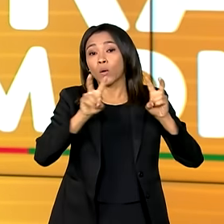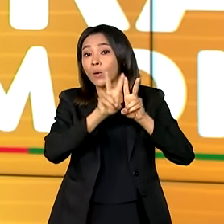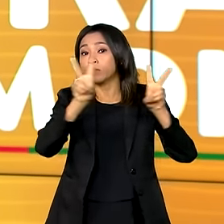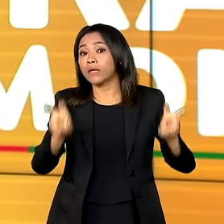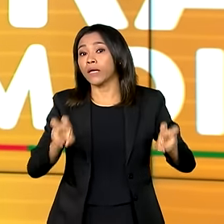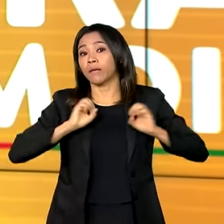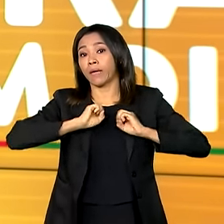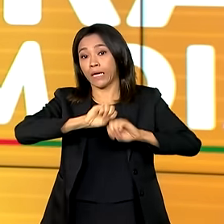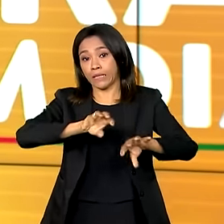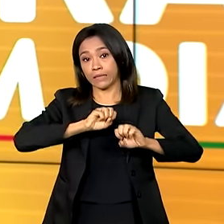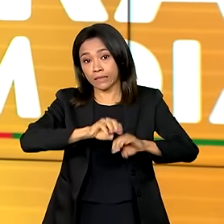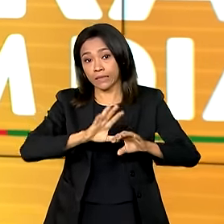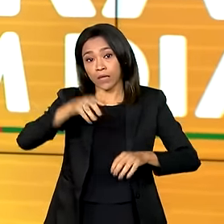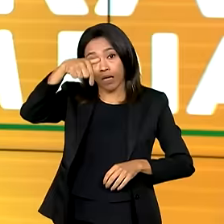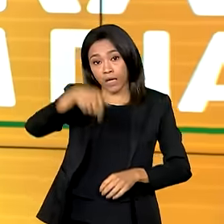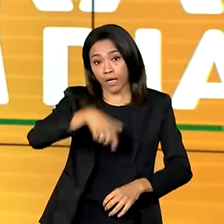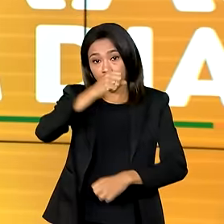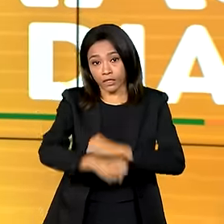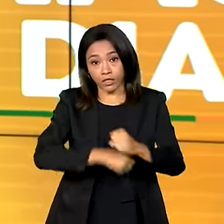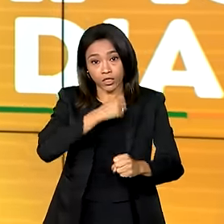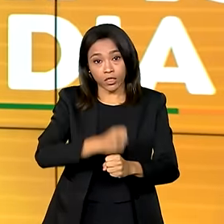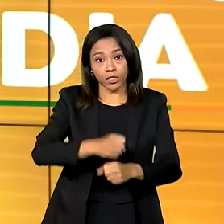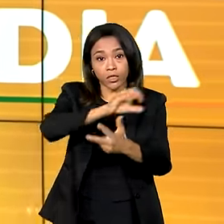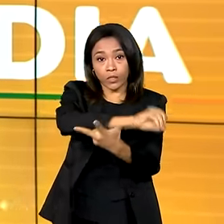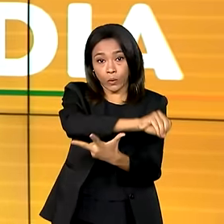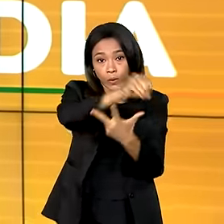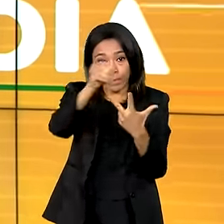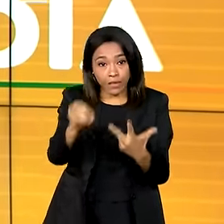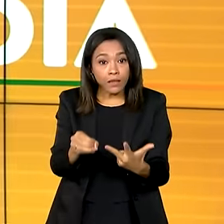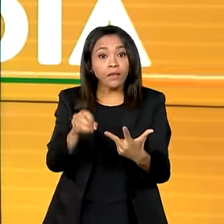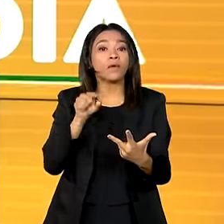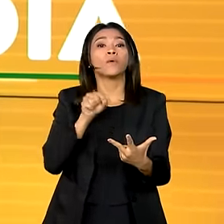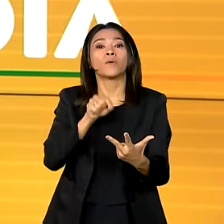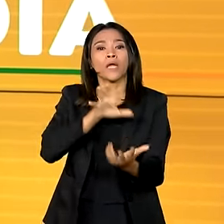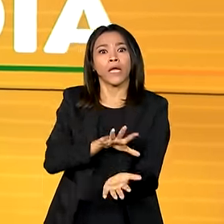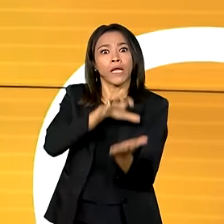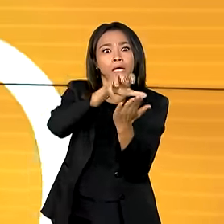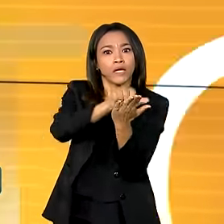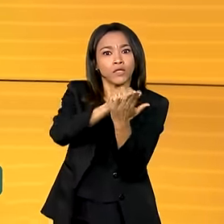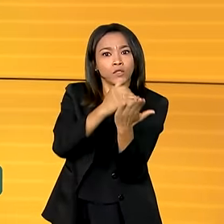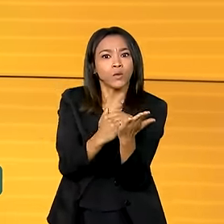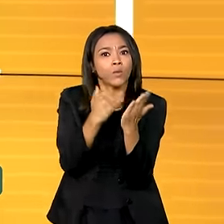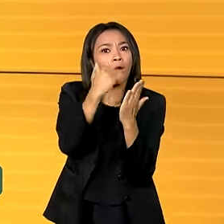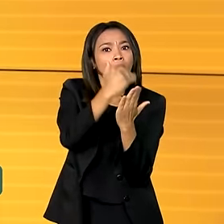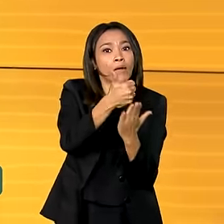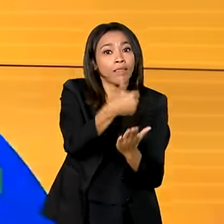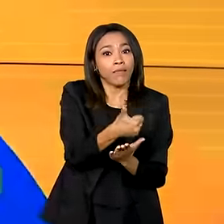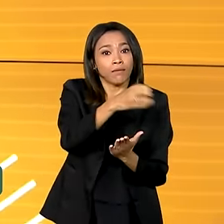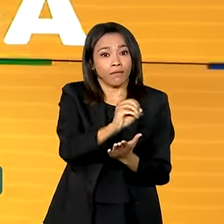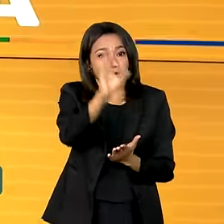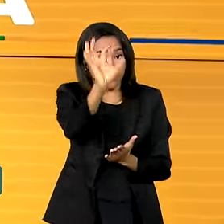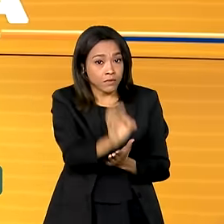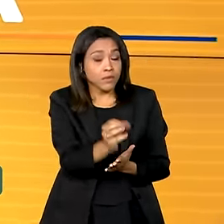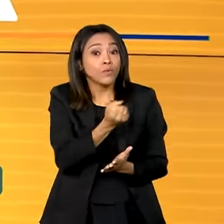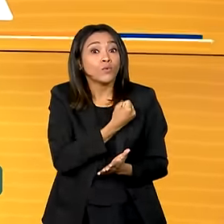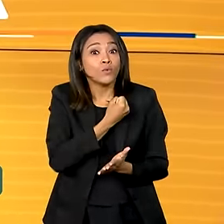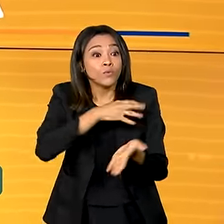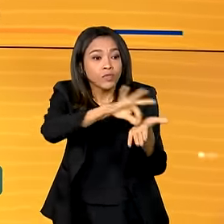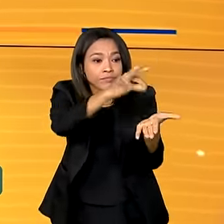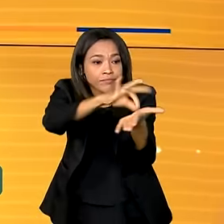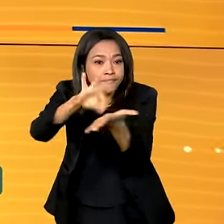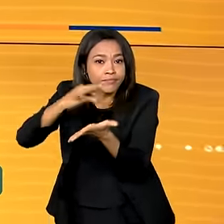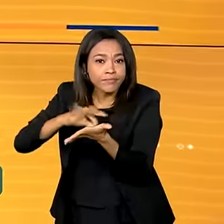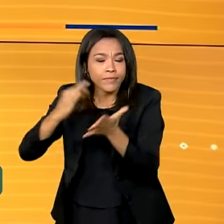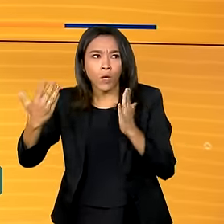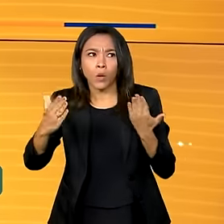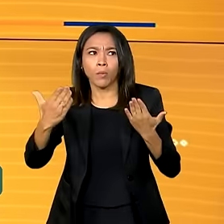educação. Este ano, o Exame Nacional do Ensino Médio, o Enem, registrou um crescimento de 10% no número de participantes em